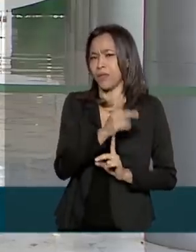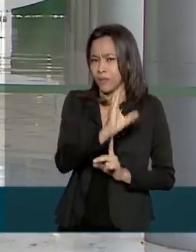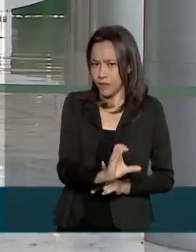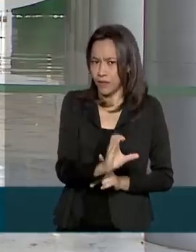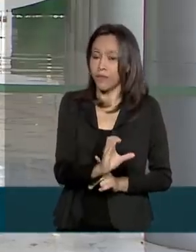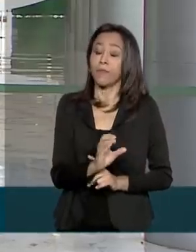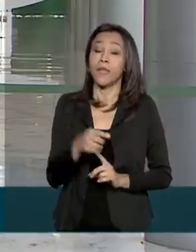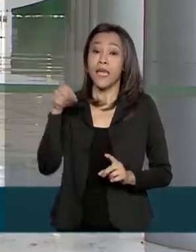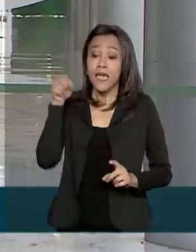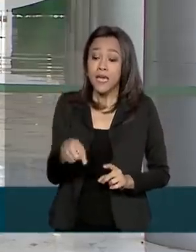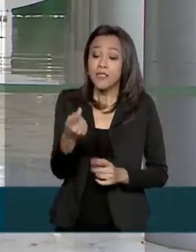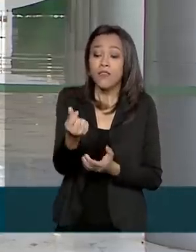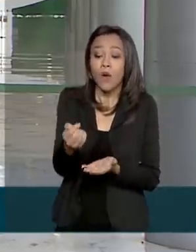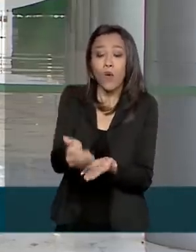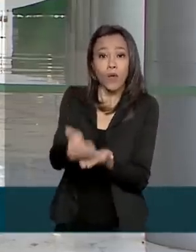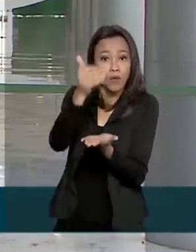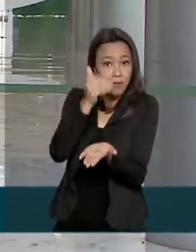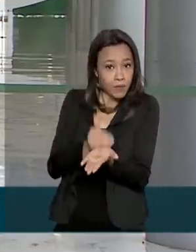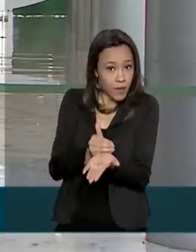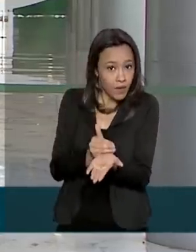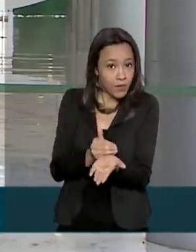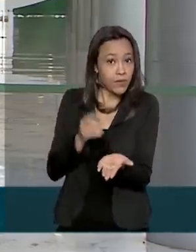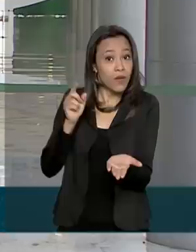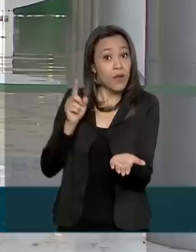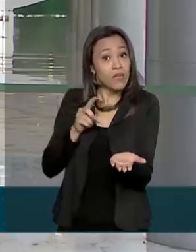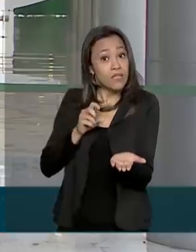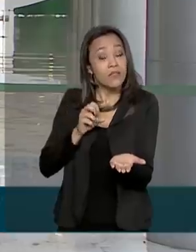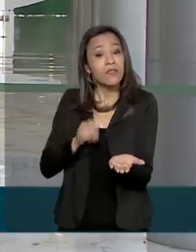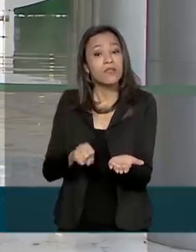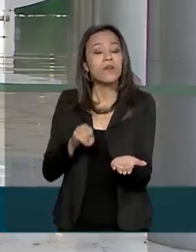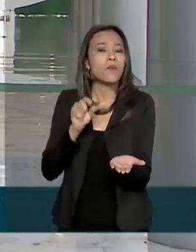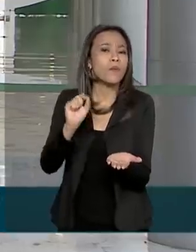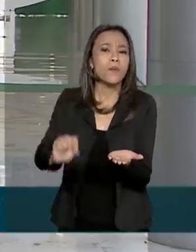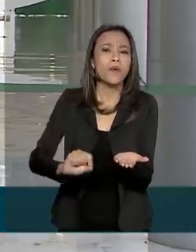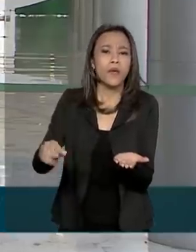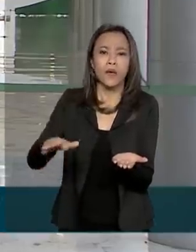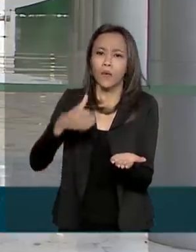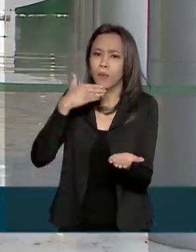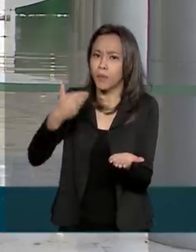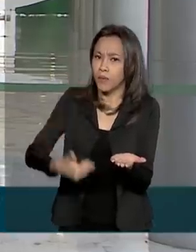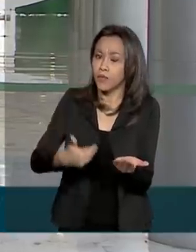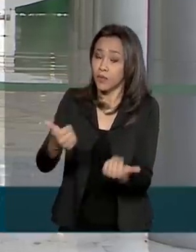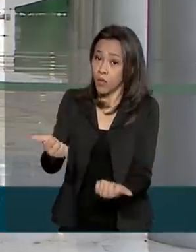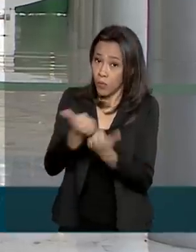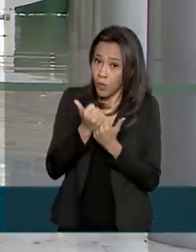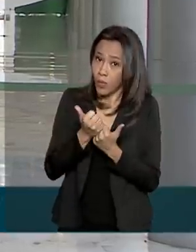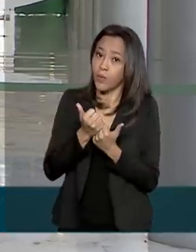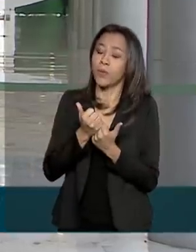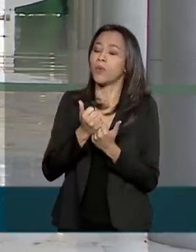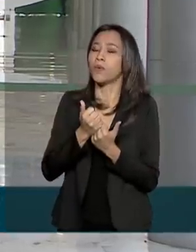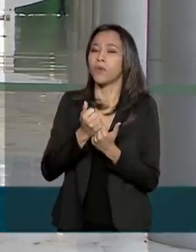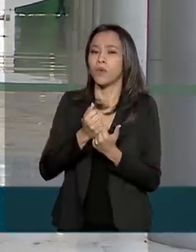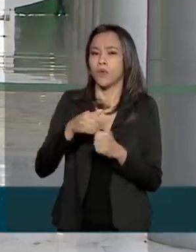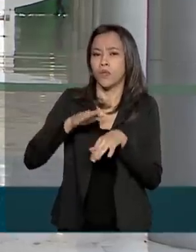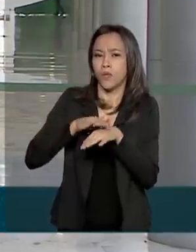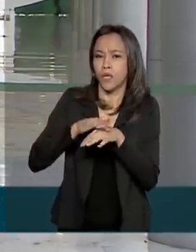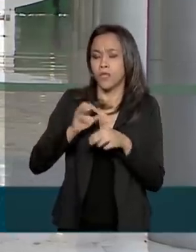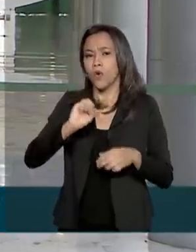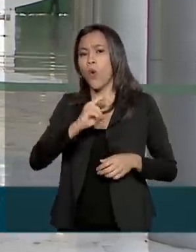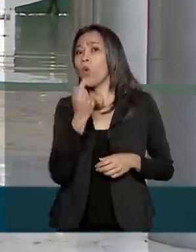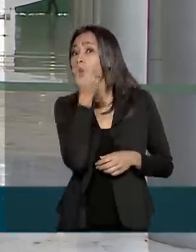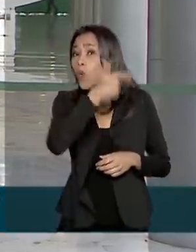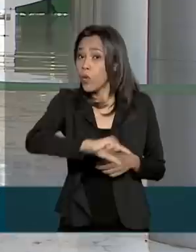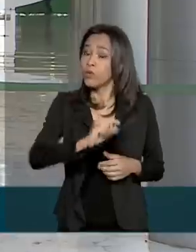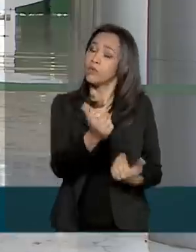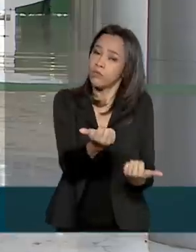valor antecipado vai ser deduzido caso haja concessão de auxílio doença ou de outro benefício definitivo.